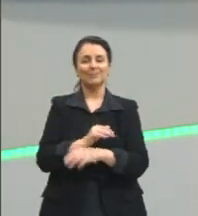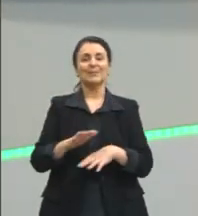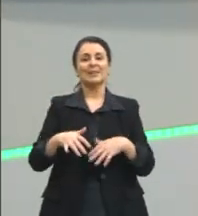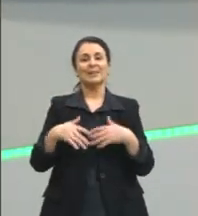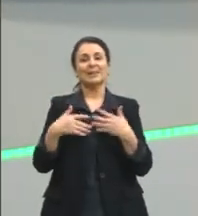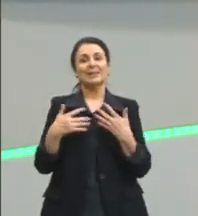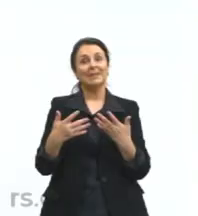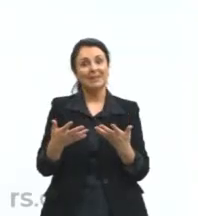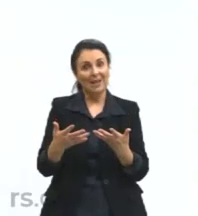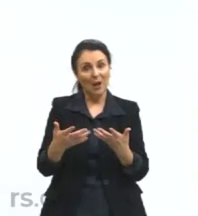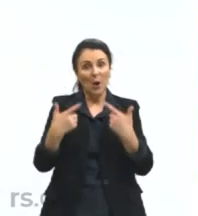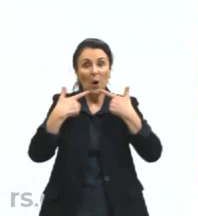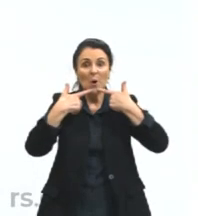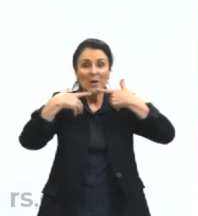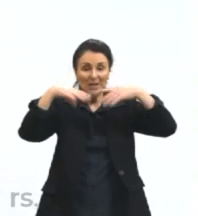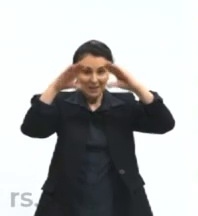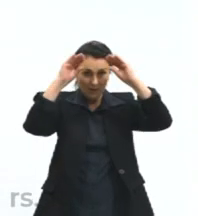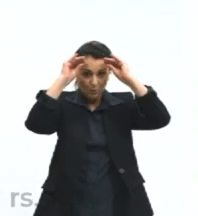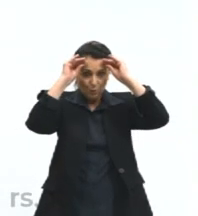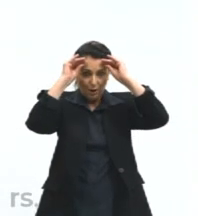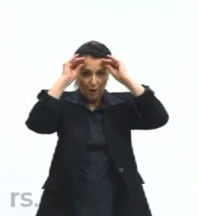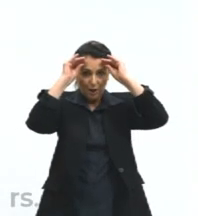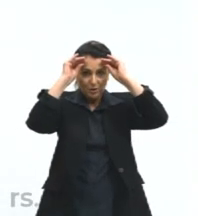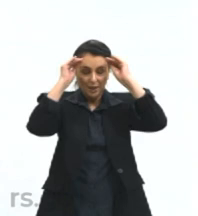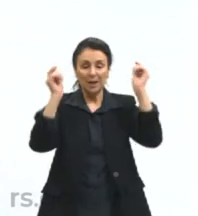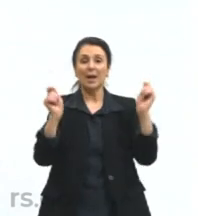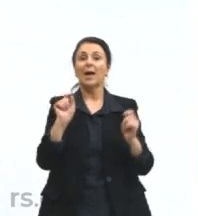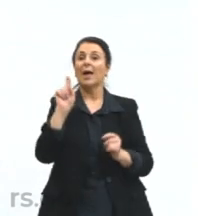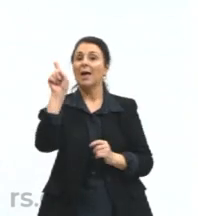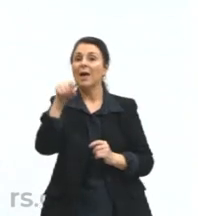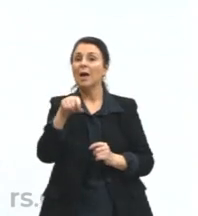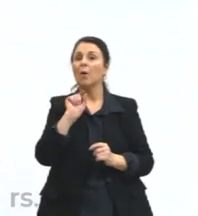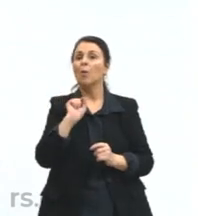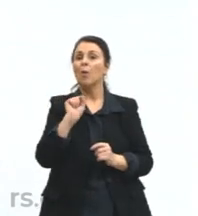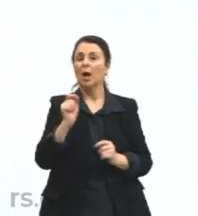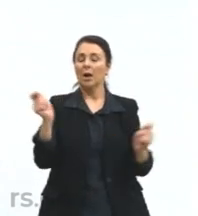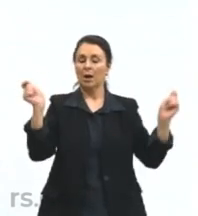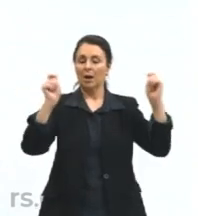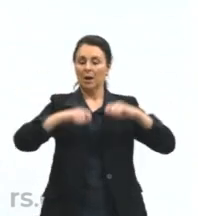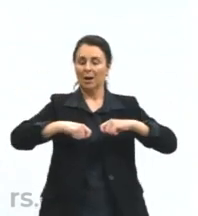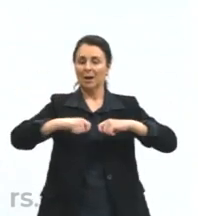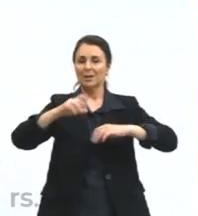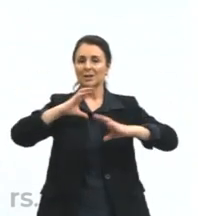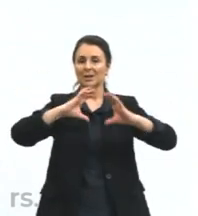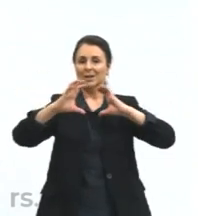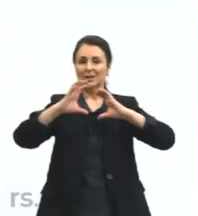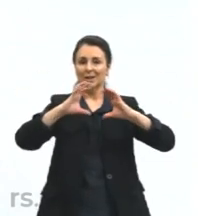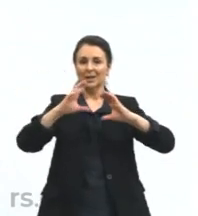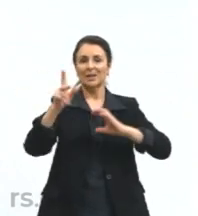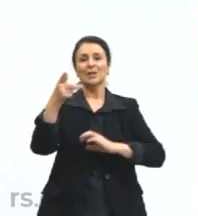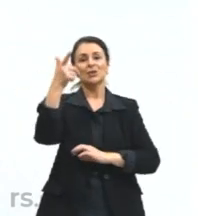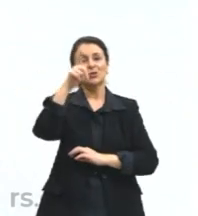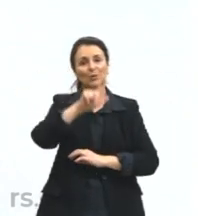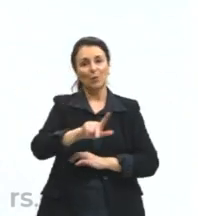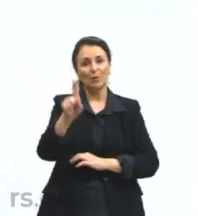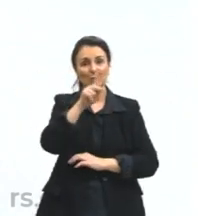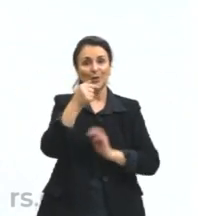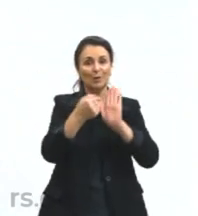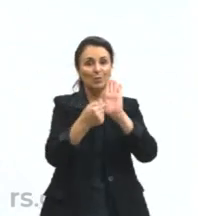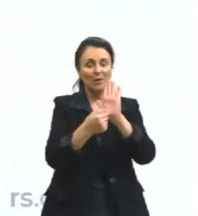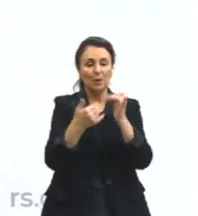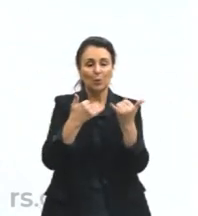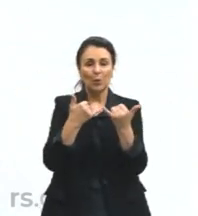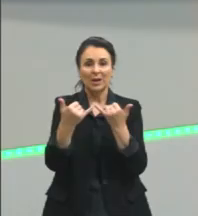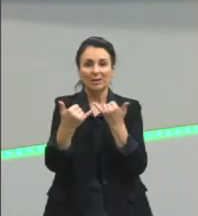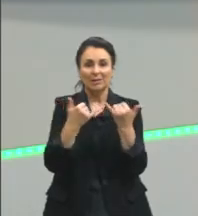Então, a linguagem vai ser essa capacidade de comunicar. Aqui eu trouxe para vocês alguns exemplos.